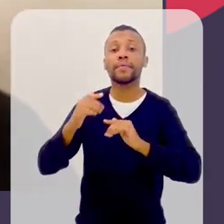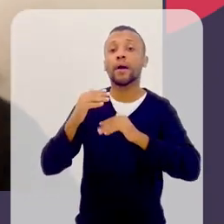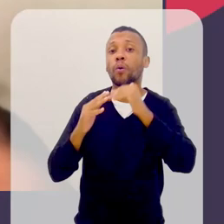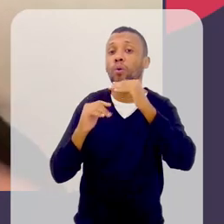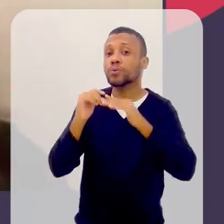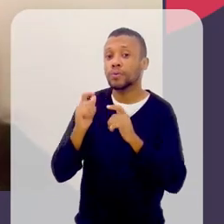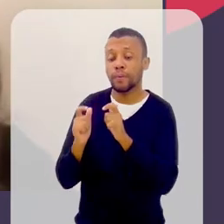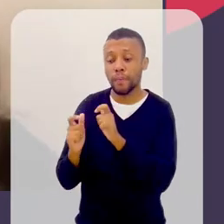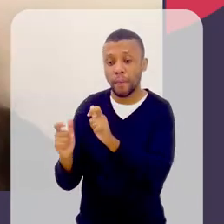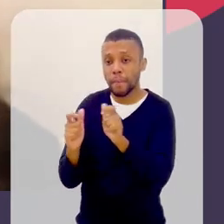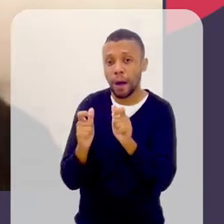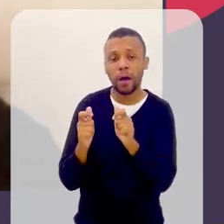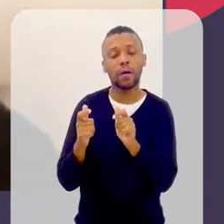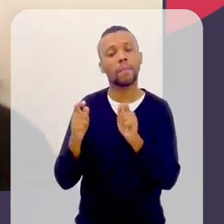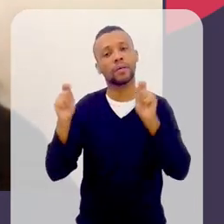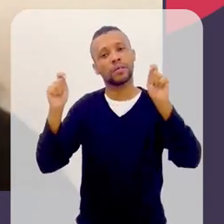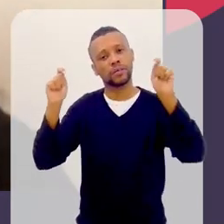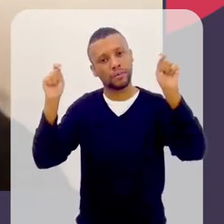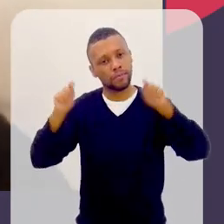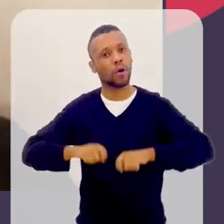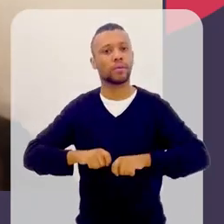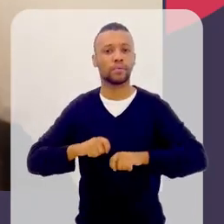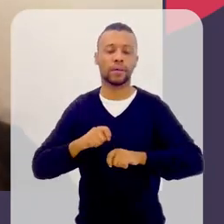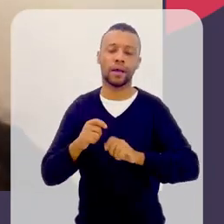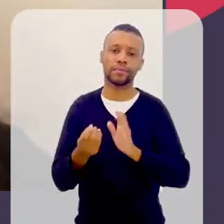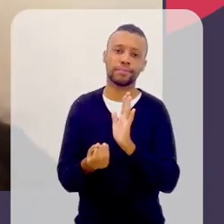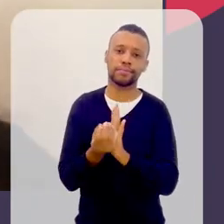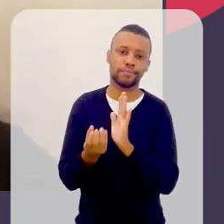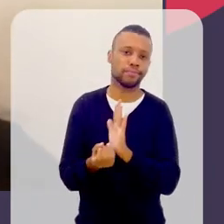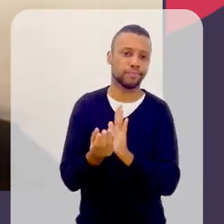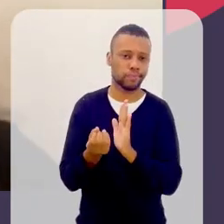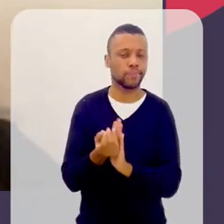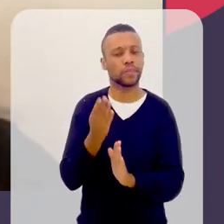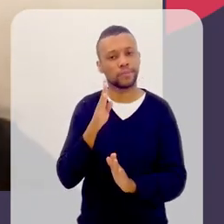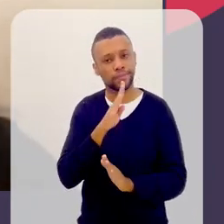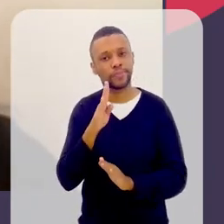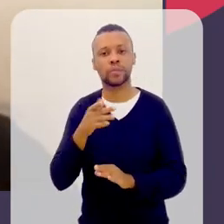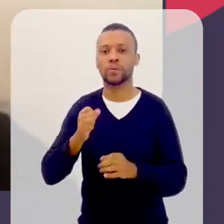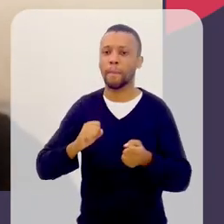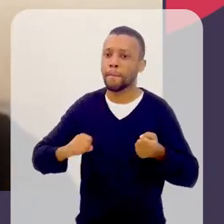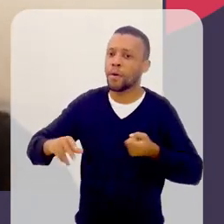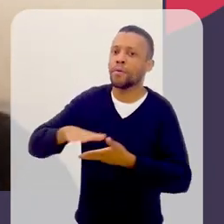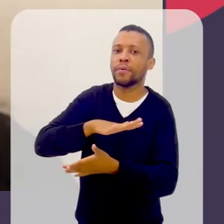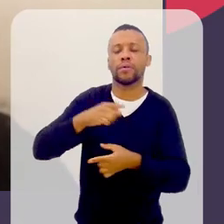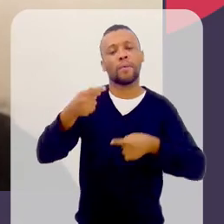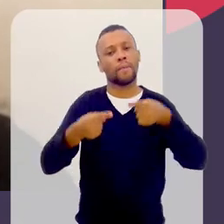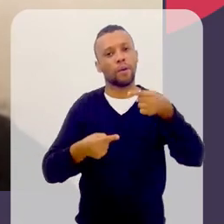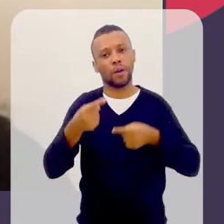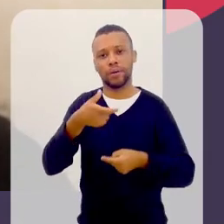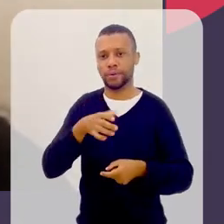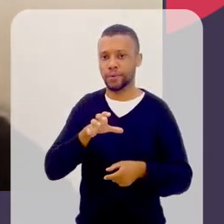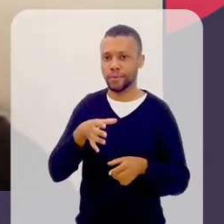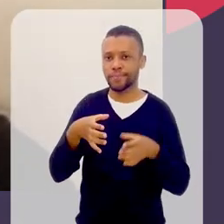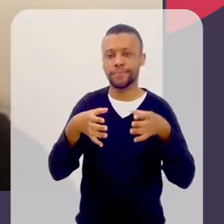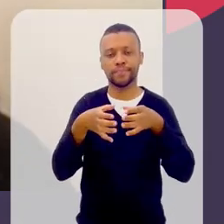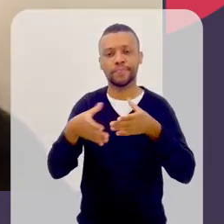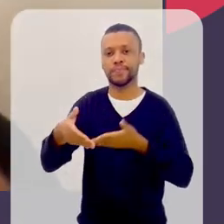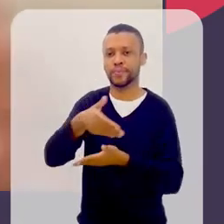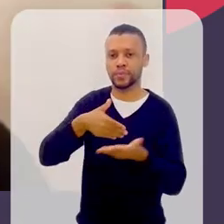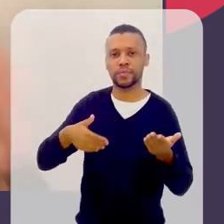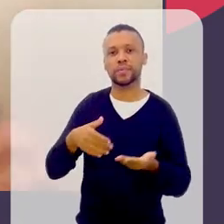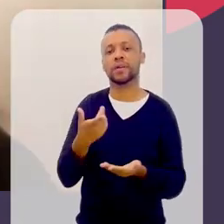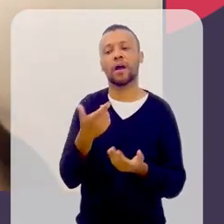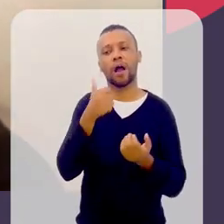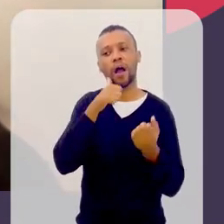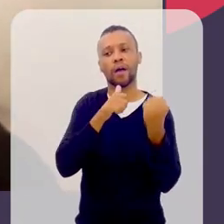de produção, né? As condições de possibilidade para a emergência do movimento político coletivo, né? Que é o feminismo. Então,